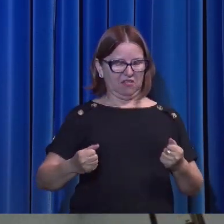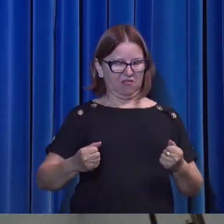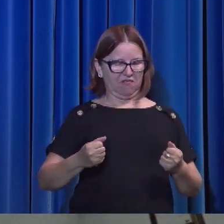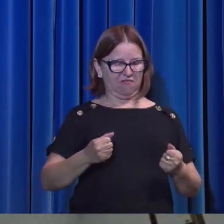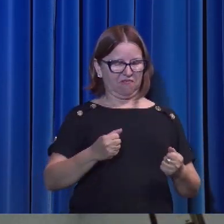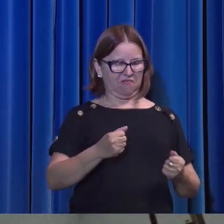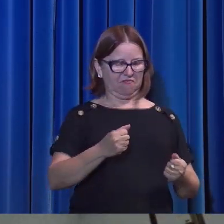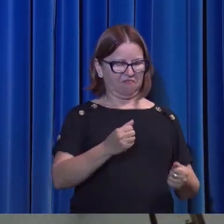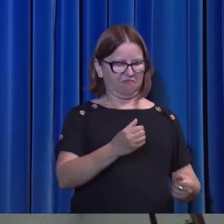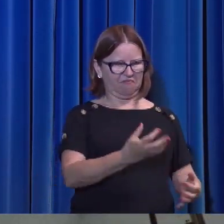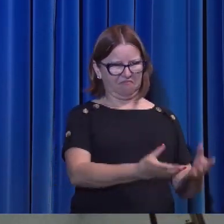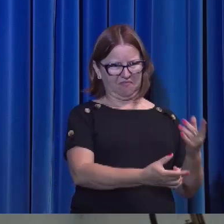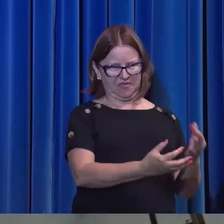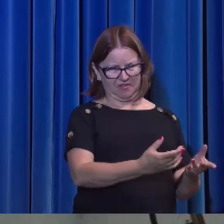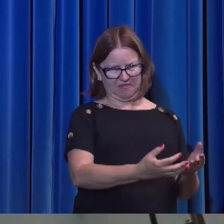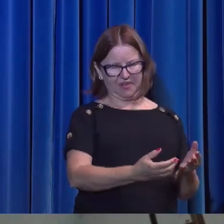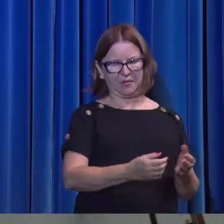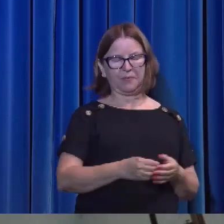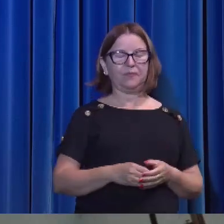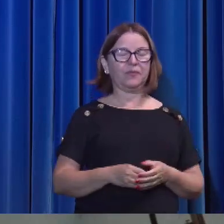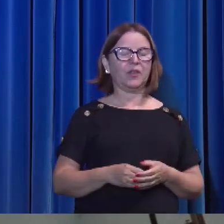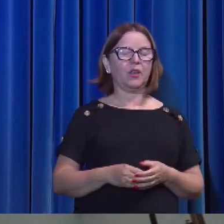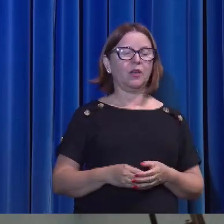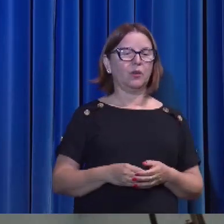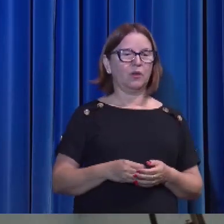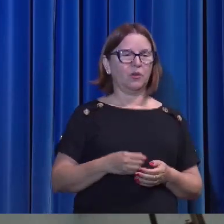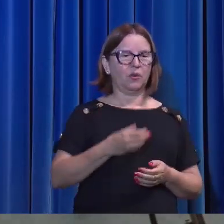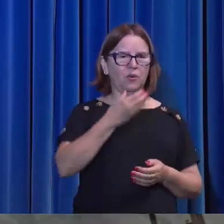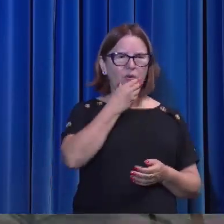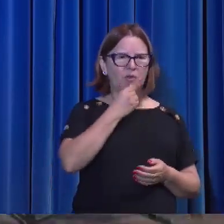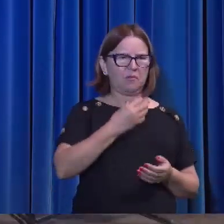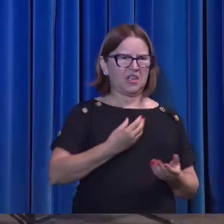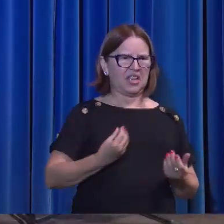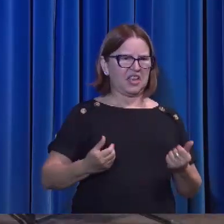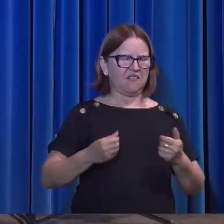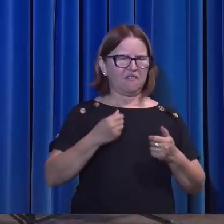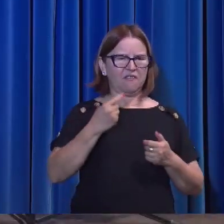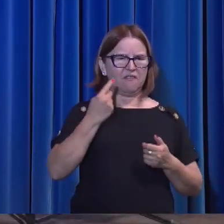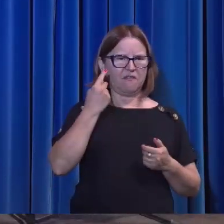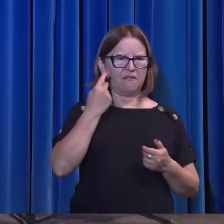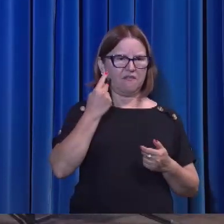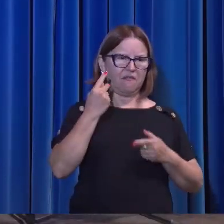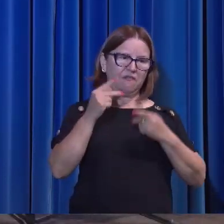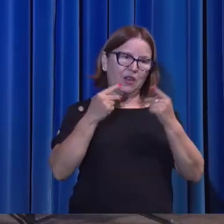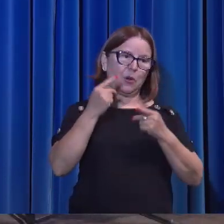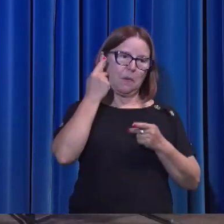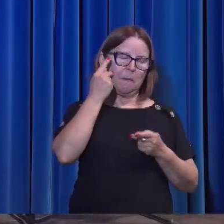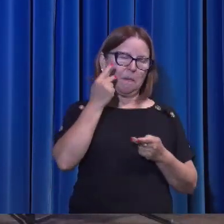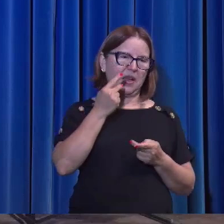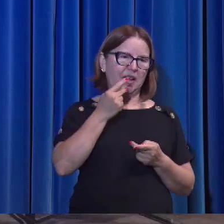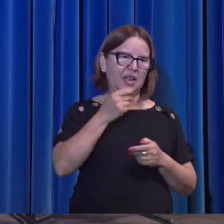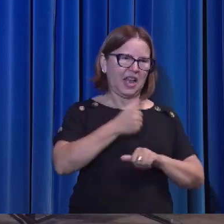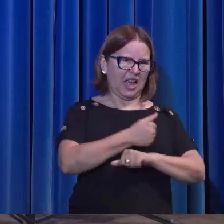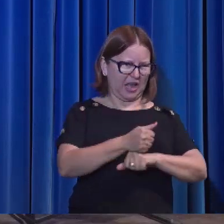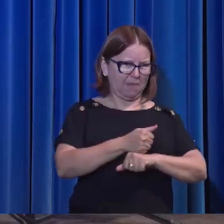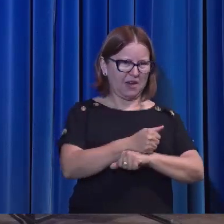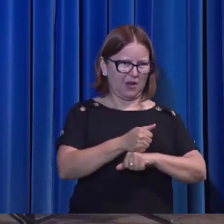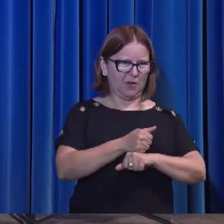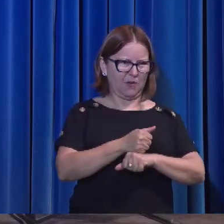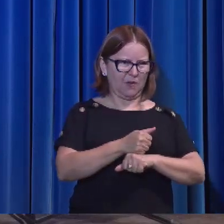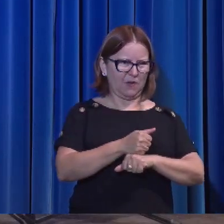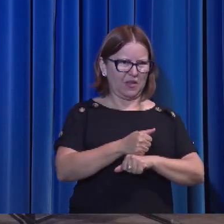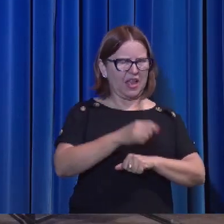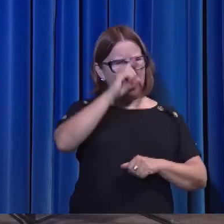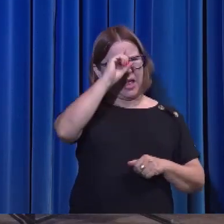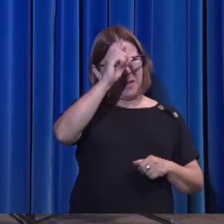Rico disse para o Pai Abraão, manda Lázaro. Lá na